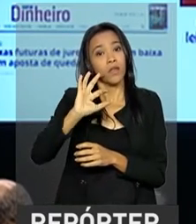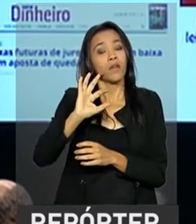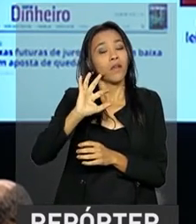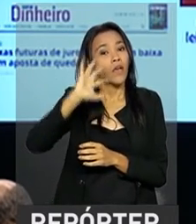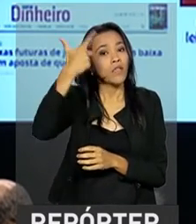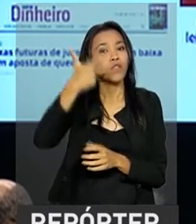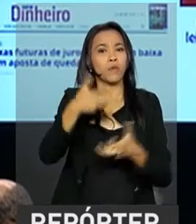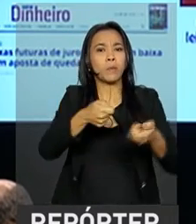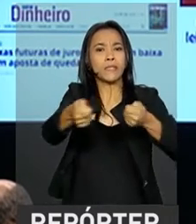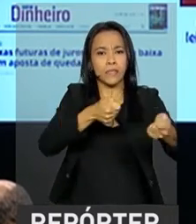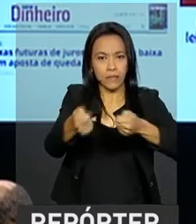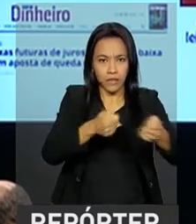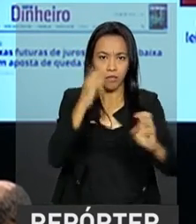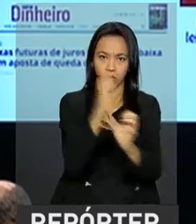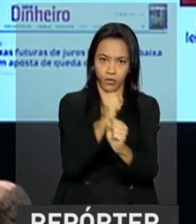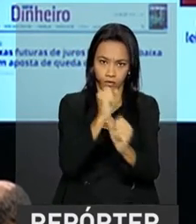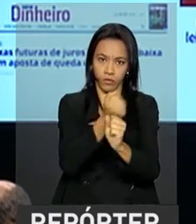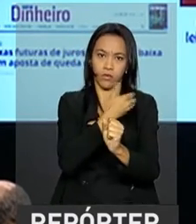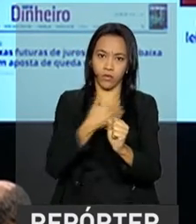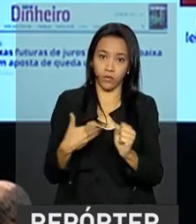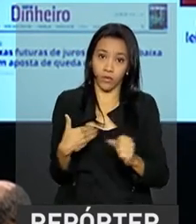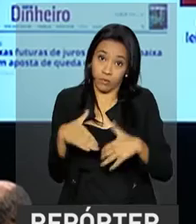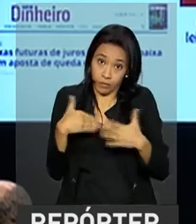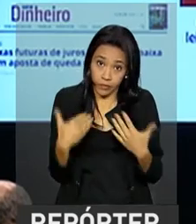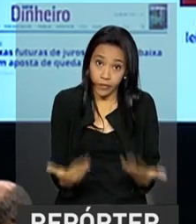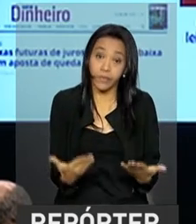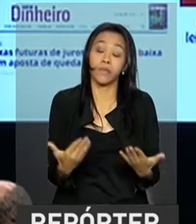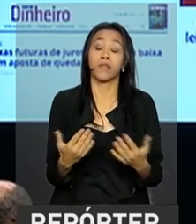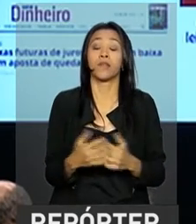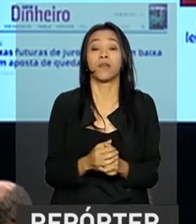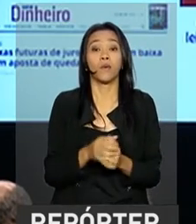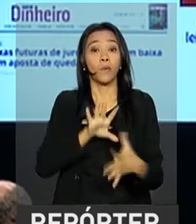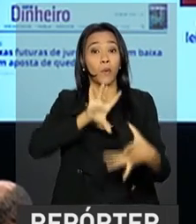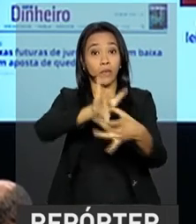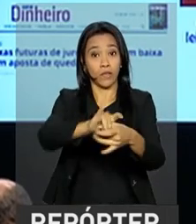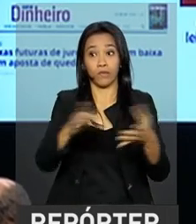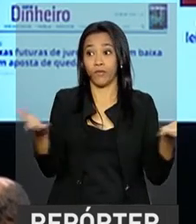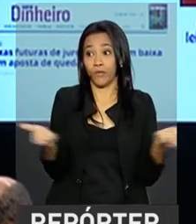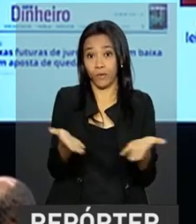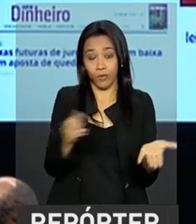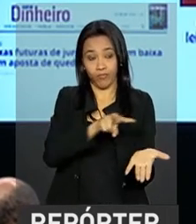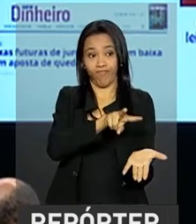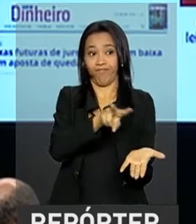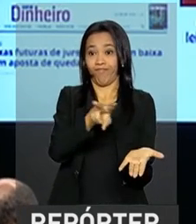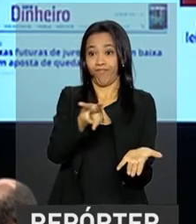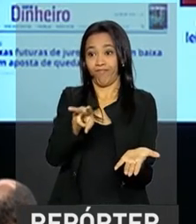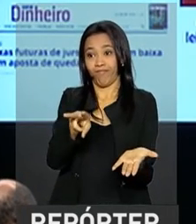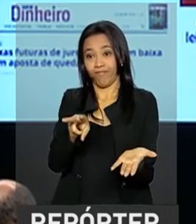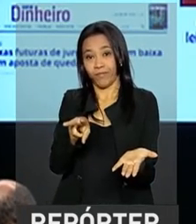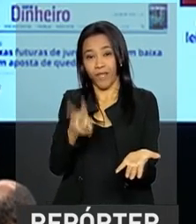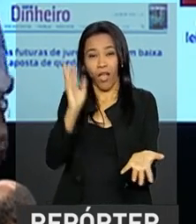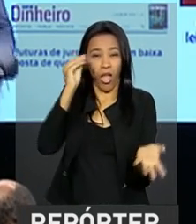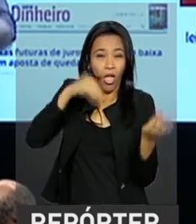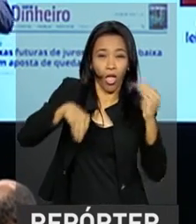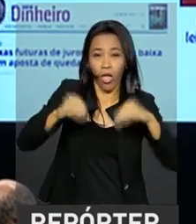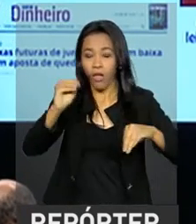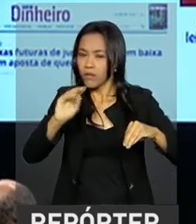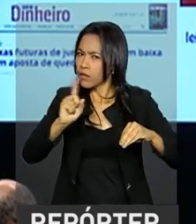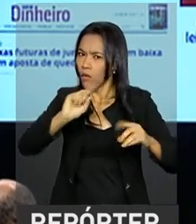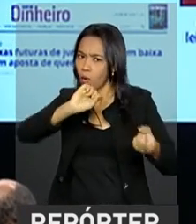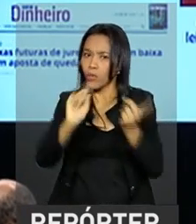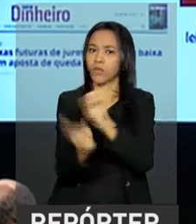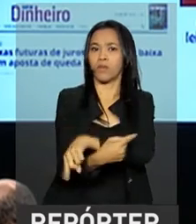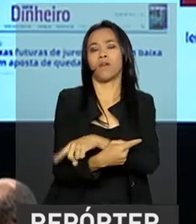equilíbrio nas contas públicas. Portanto, o cenário não é de nos desmobilizarmos, é o contrário.